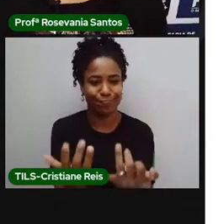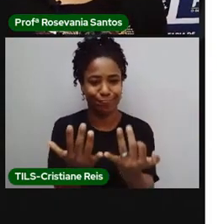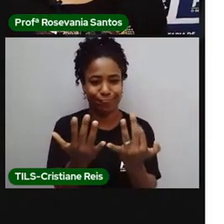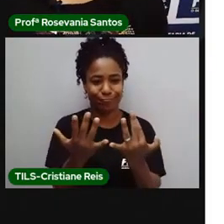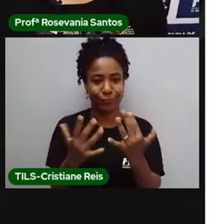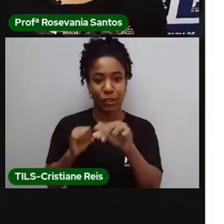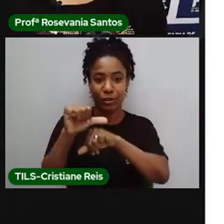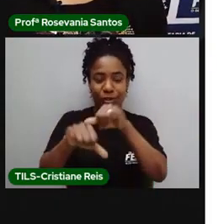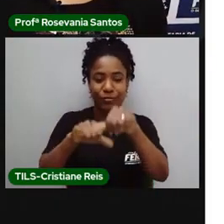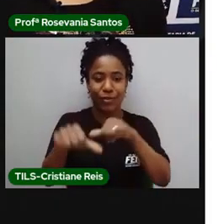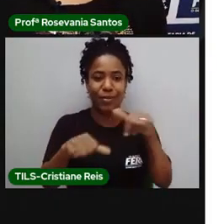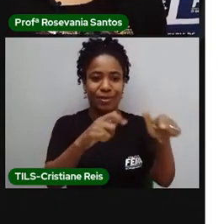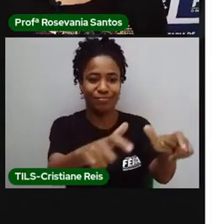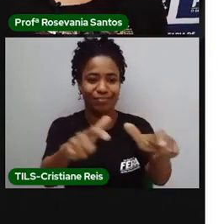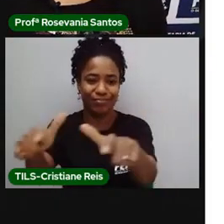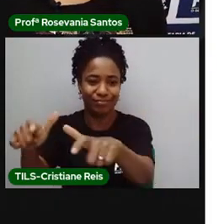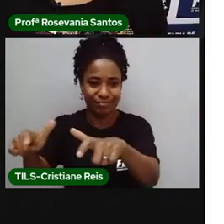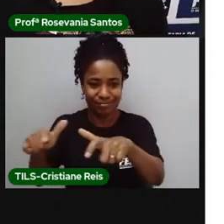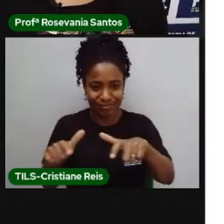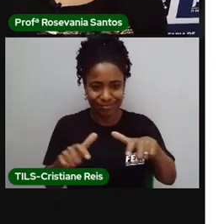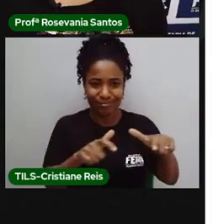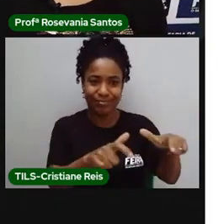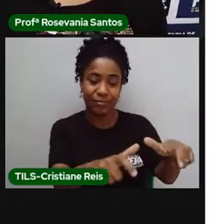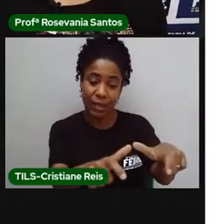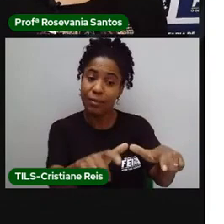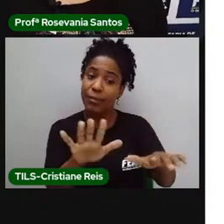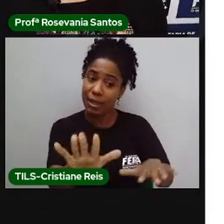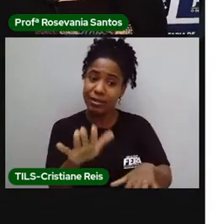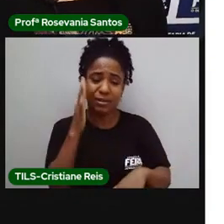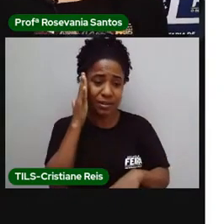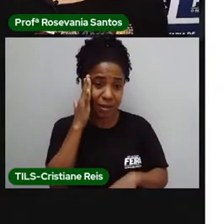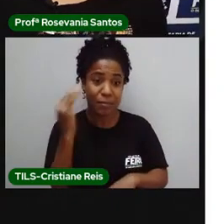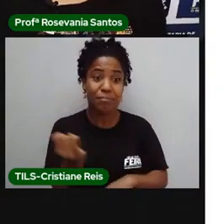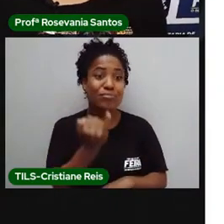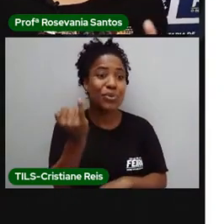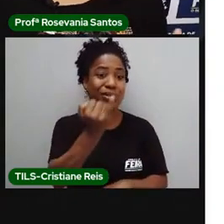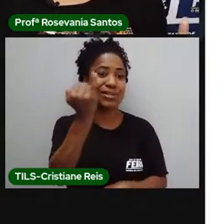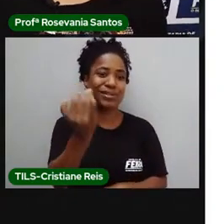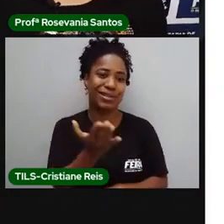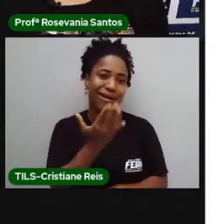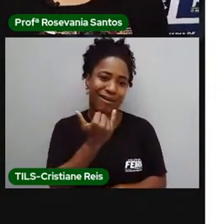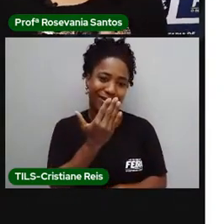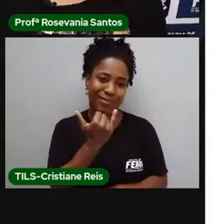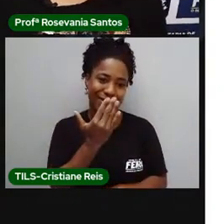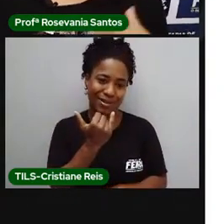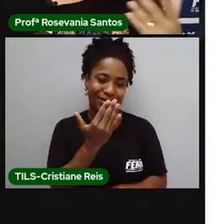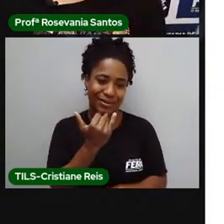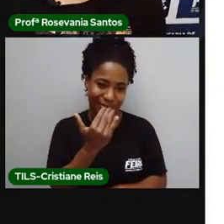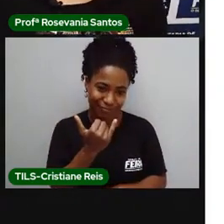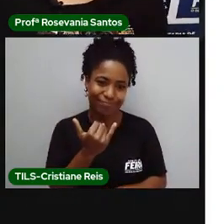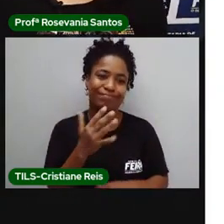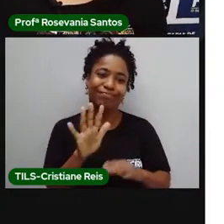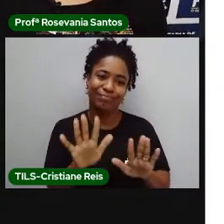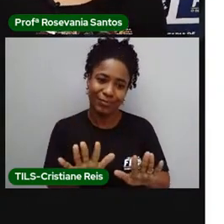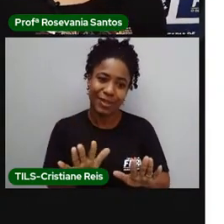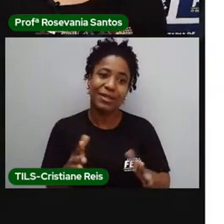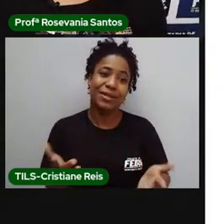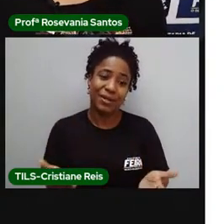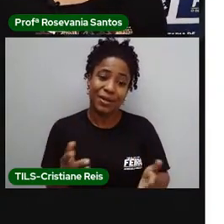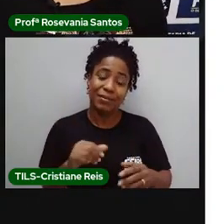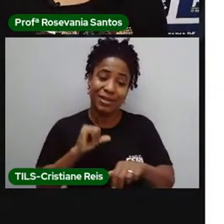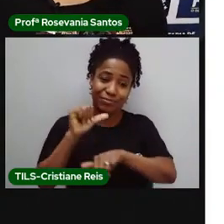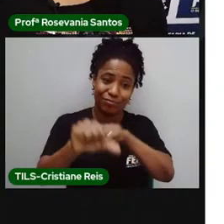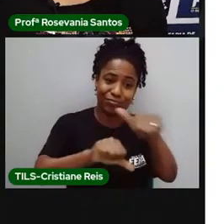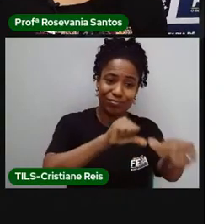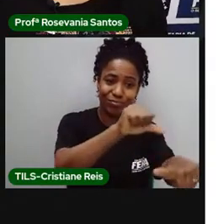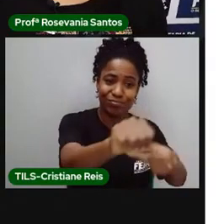Mesmo sendo tão importante para o processo de alimentação para a gente. Mas, que está se levando em consideração agora é essa questão da